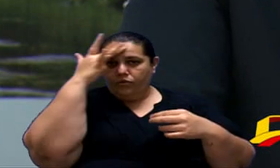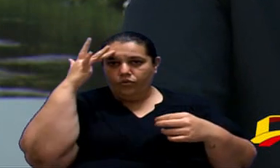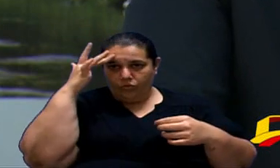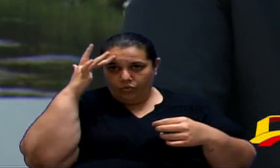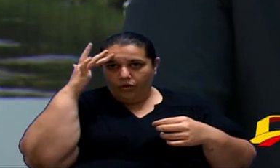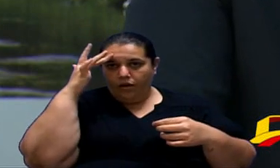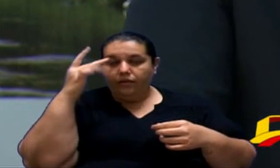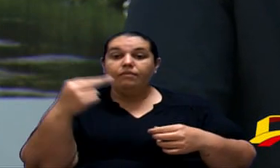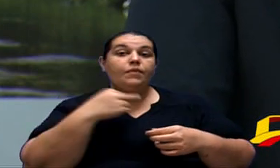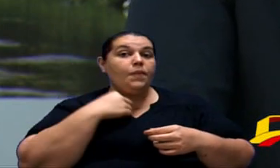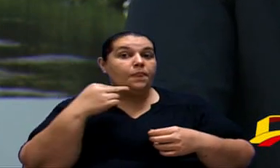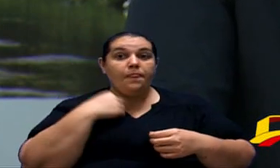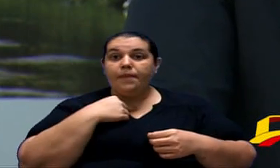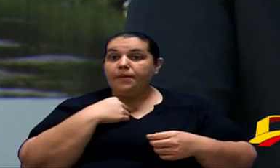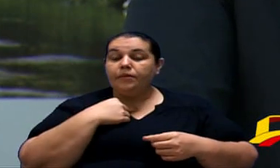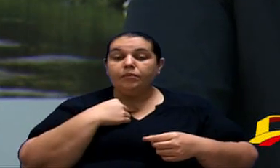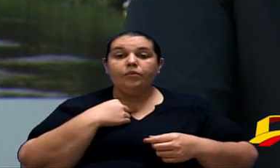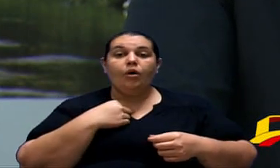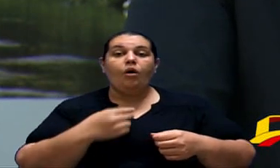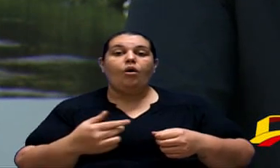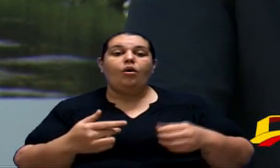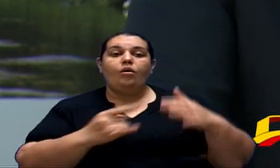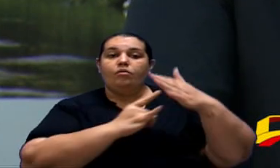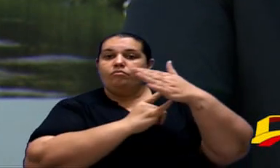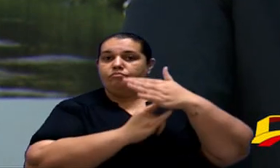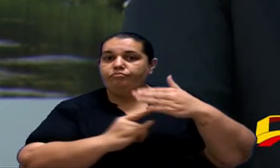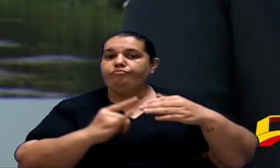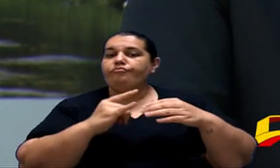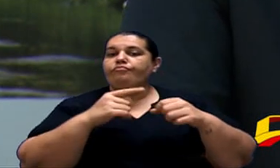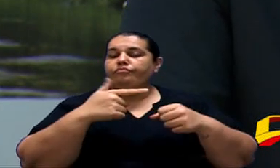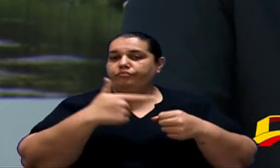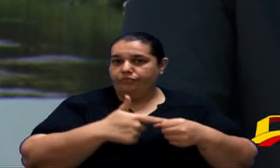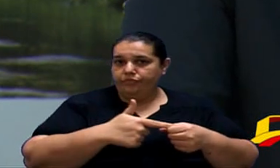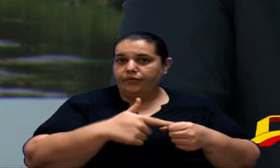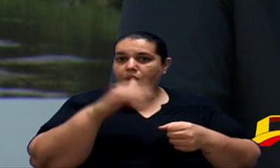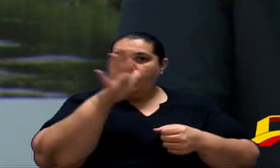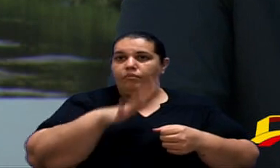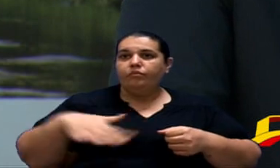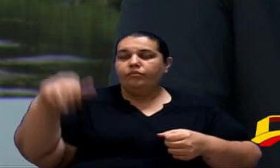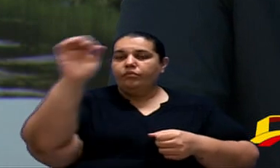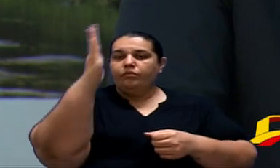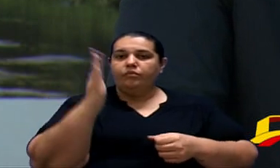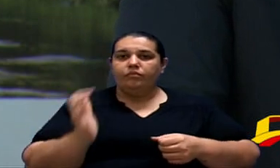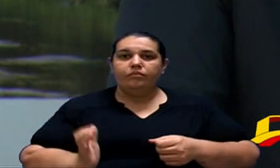próprio consumidor nos postos de abastecimento de combustíveis e território nacional.